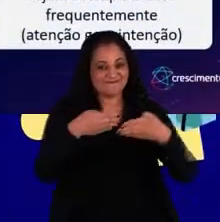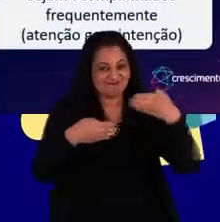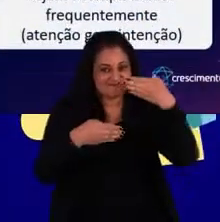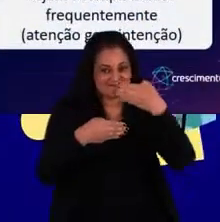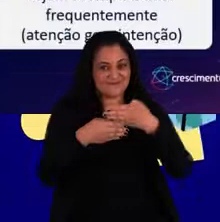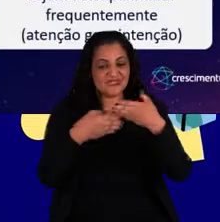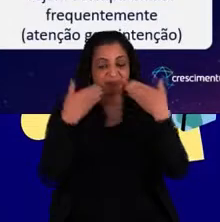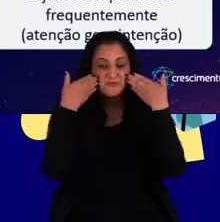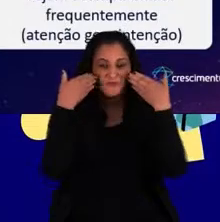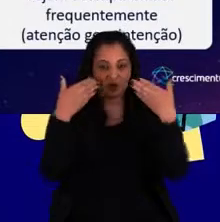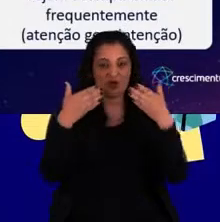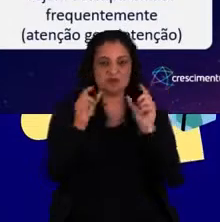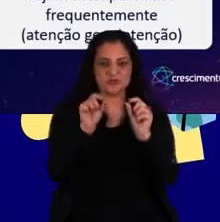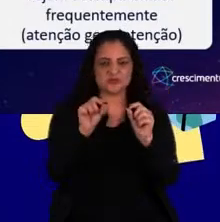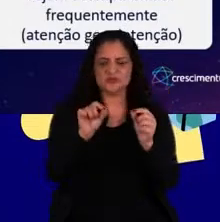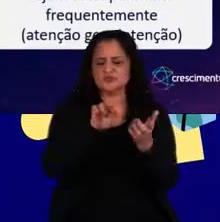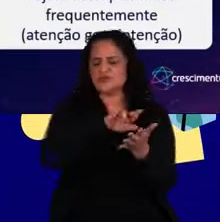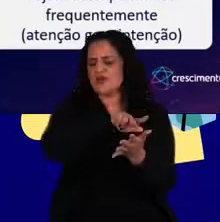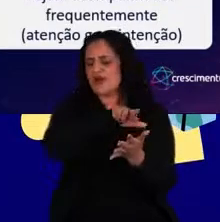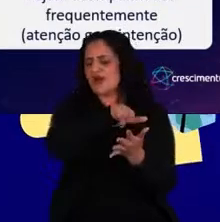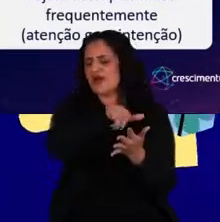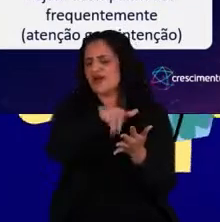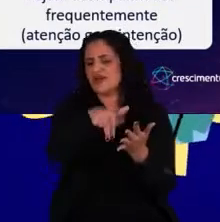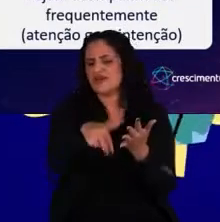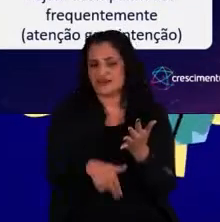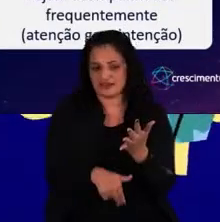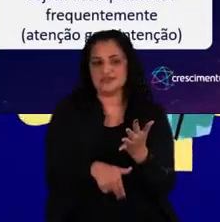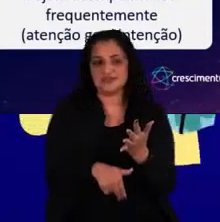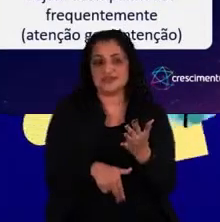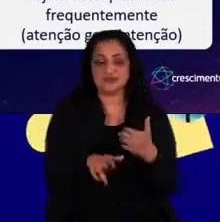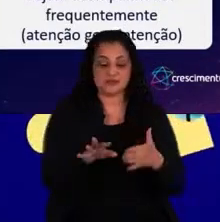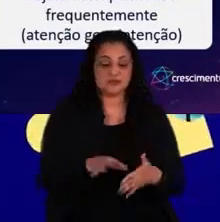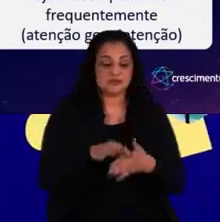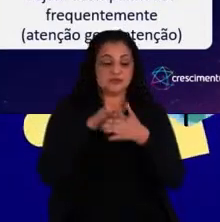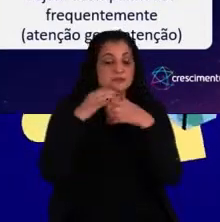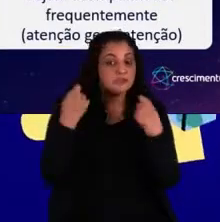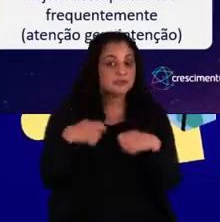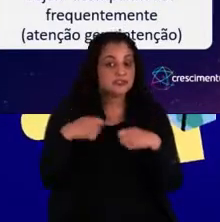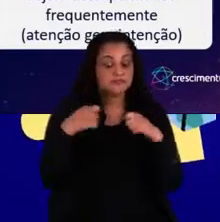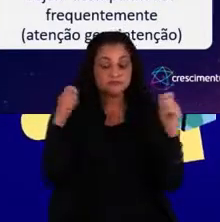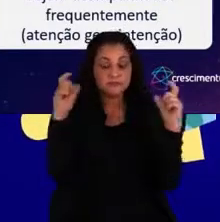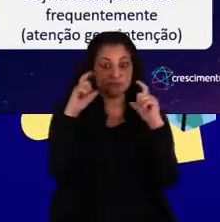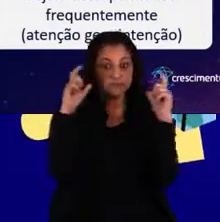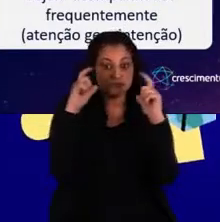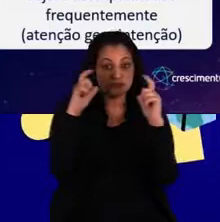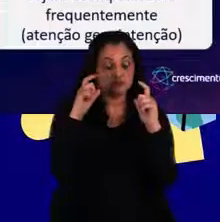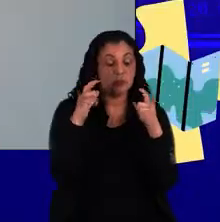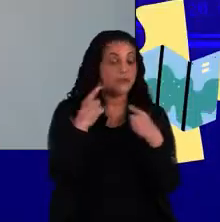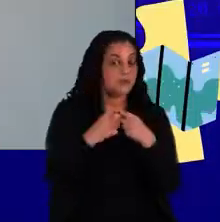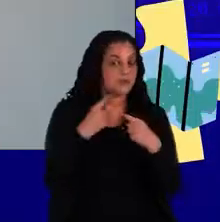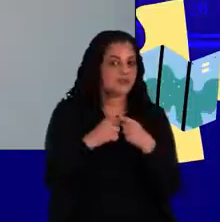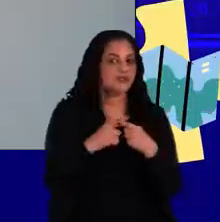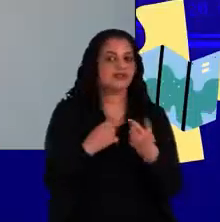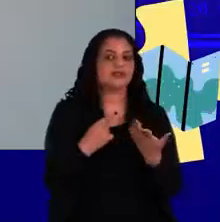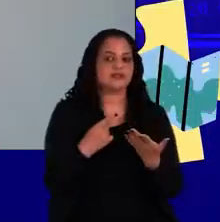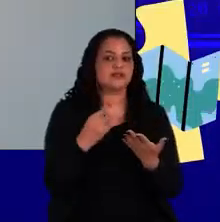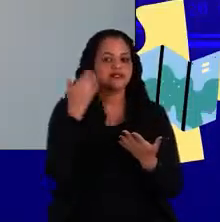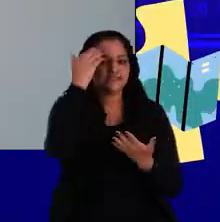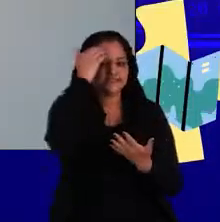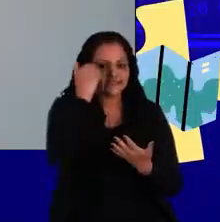inclusiva nos mostra diversos aspectos que esse líder precisa estar atento. Quanto